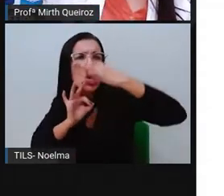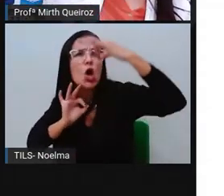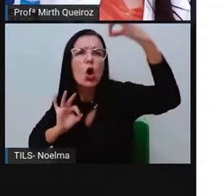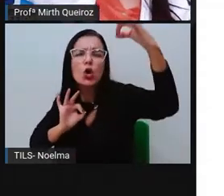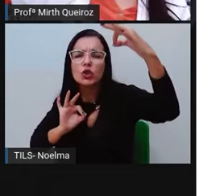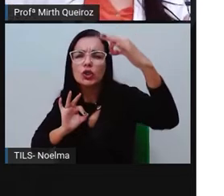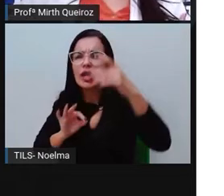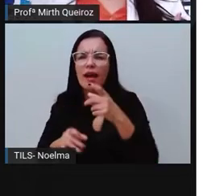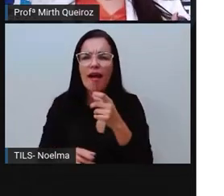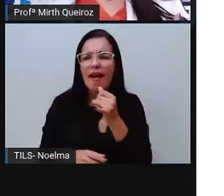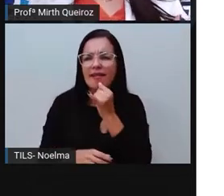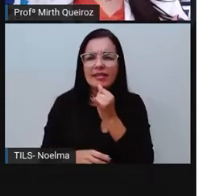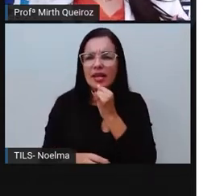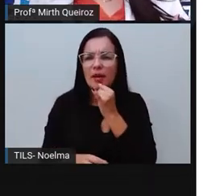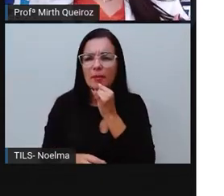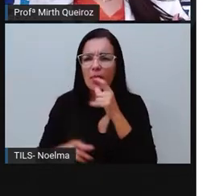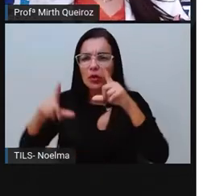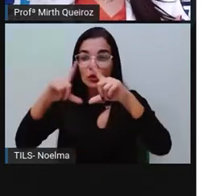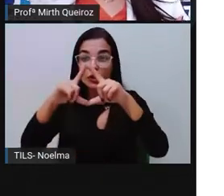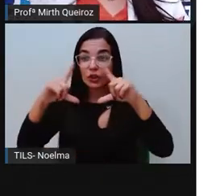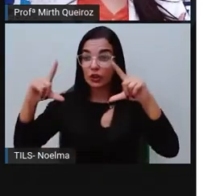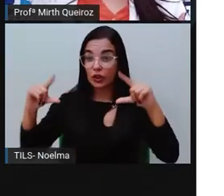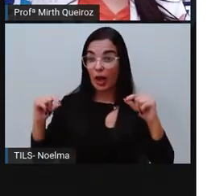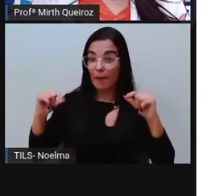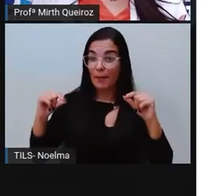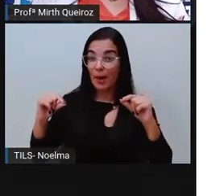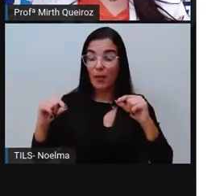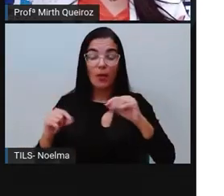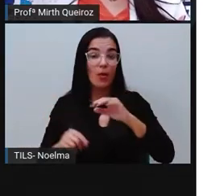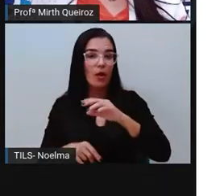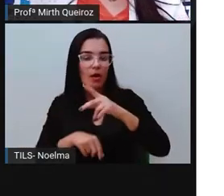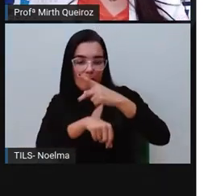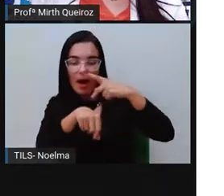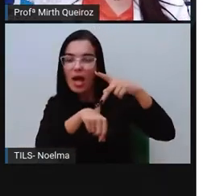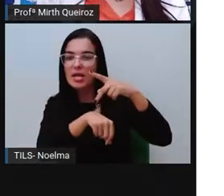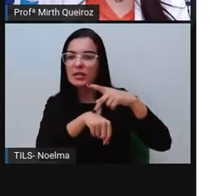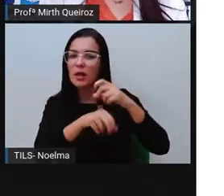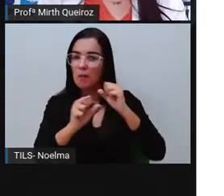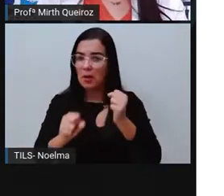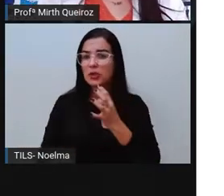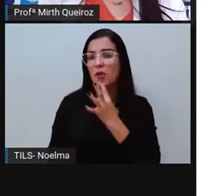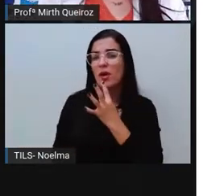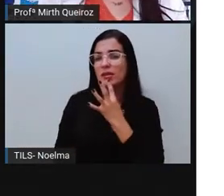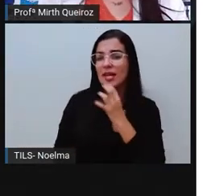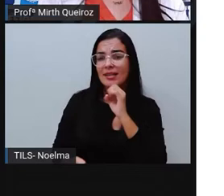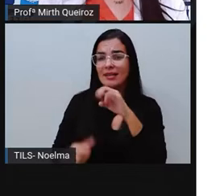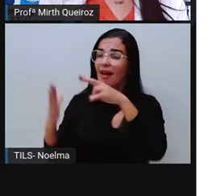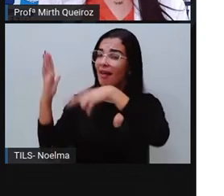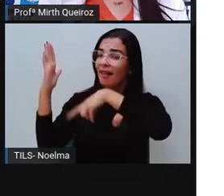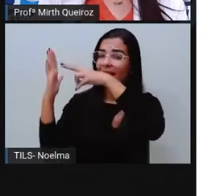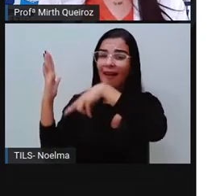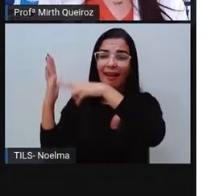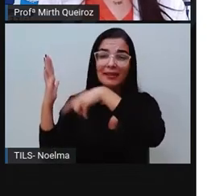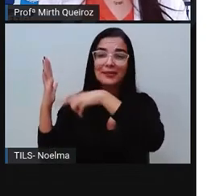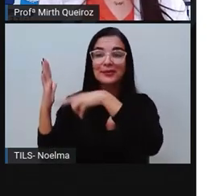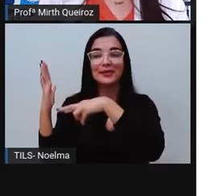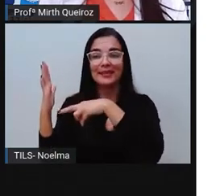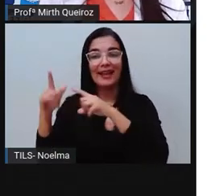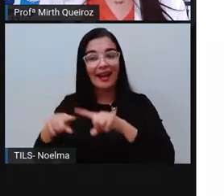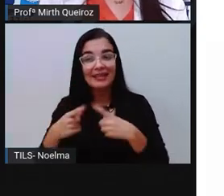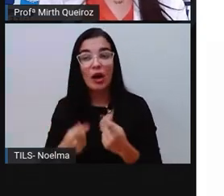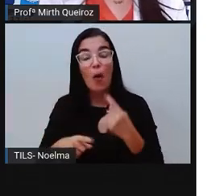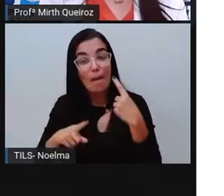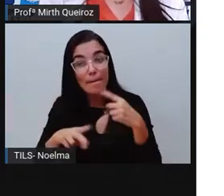como por exemplo, o Japão, que está lá do outro lado, né? Do mundo, a gente conhece a partir da leitura. Então, a leitura, ela é